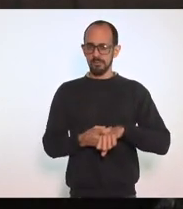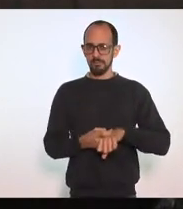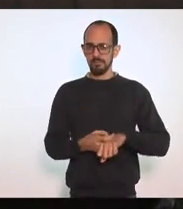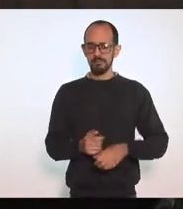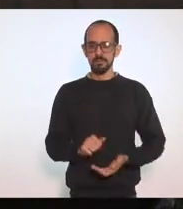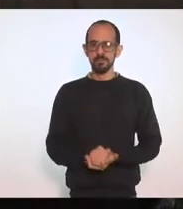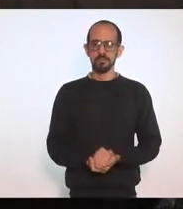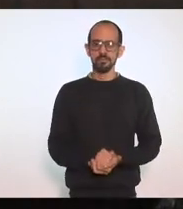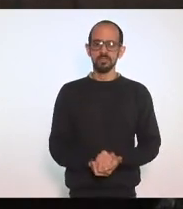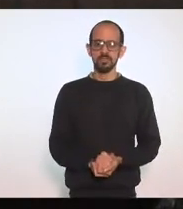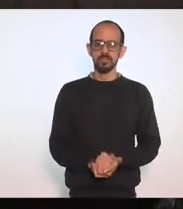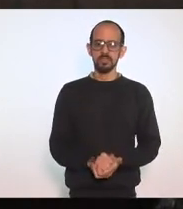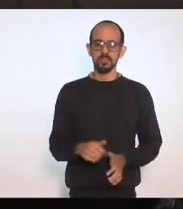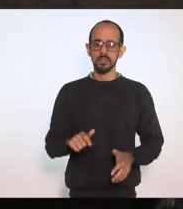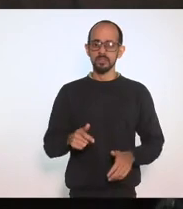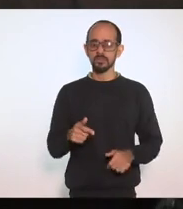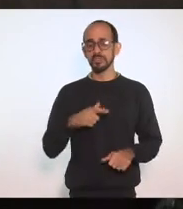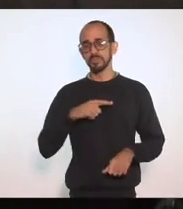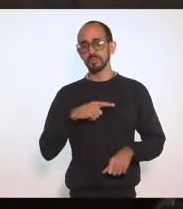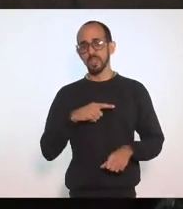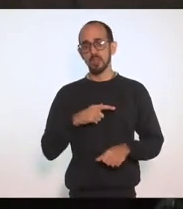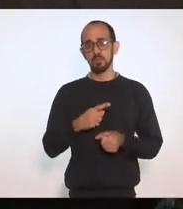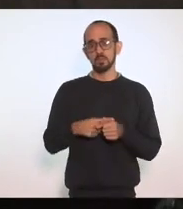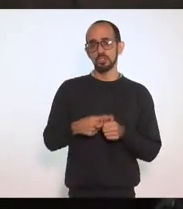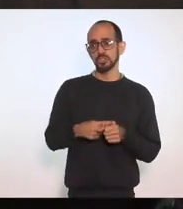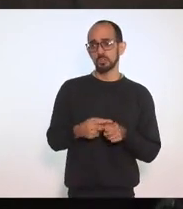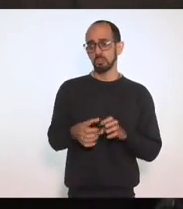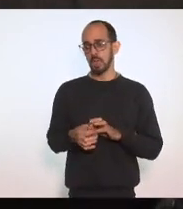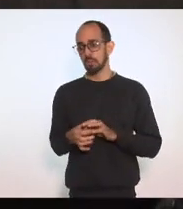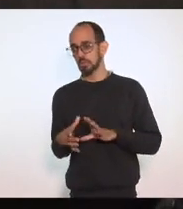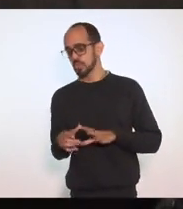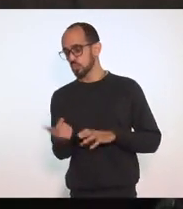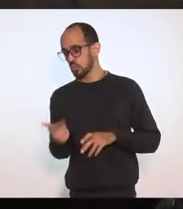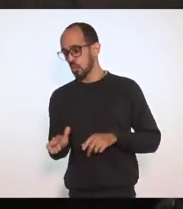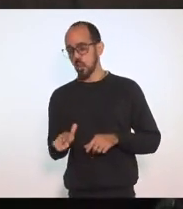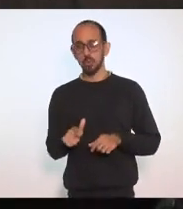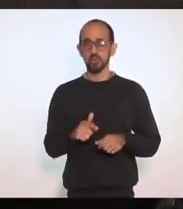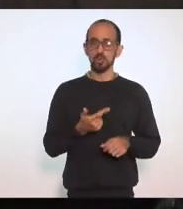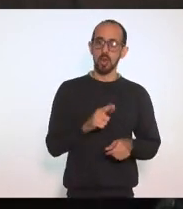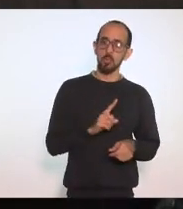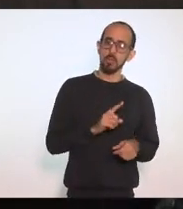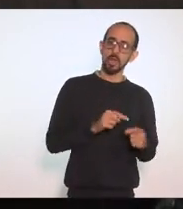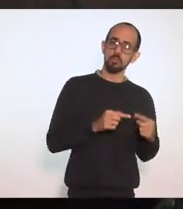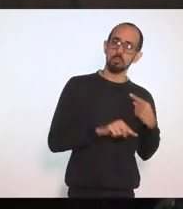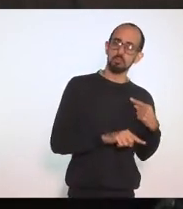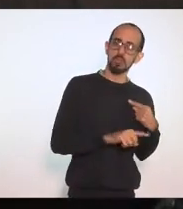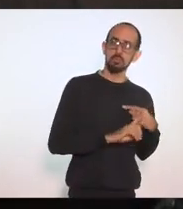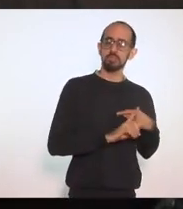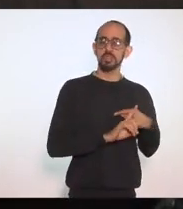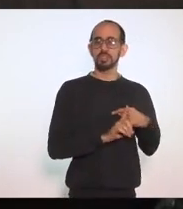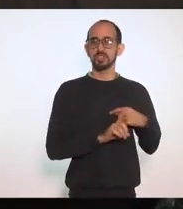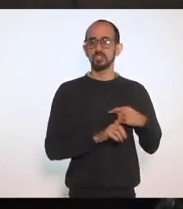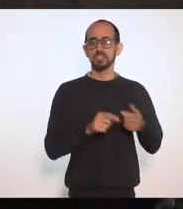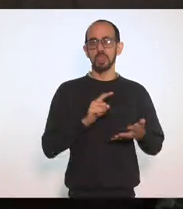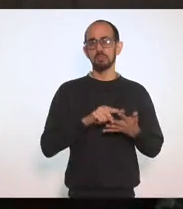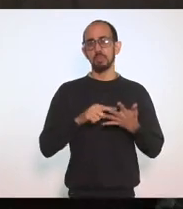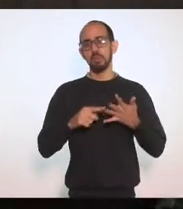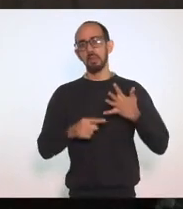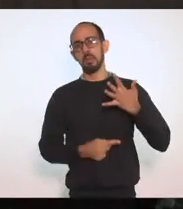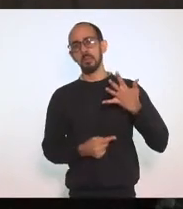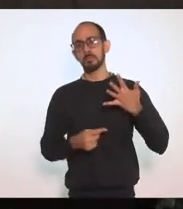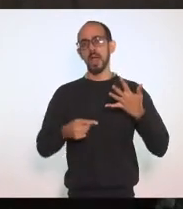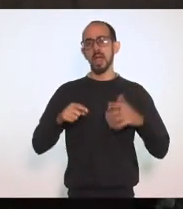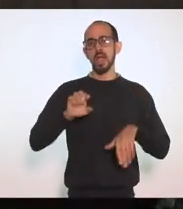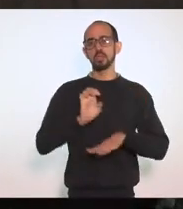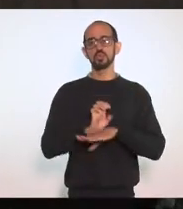Aí um município Permite isso Outro município Não permite aquilo Aí o Estado Vem e não permite Aquilo outro Aí tem